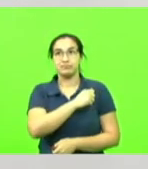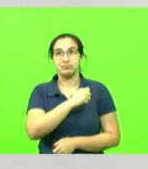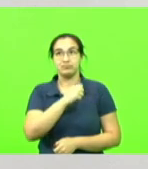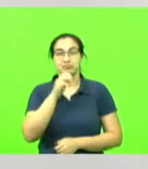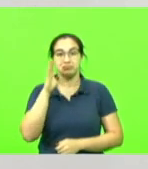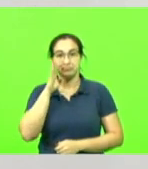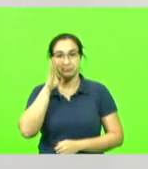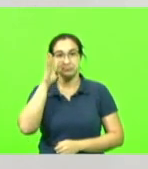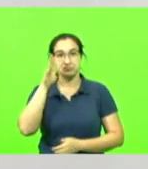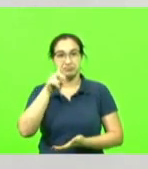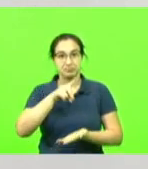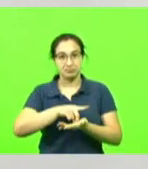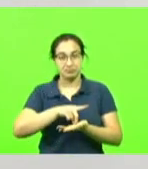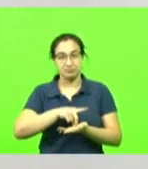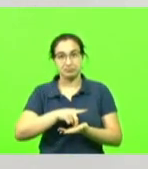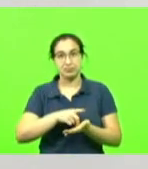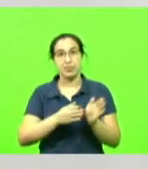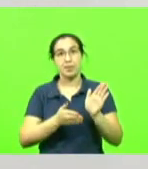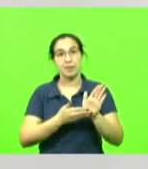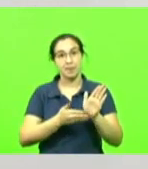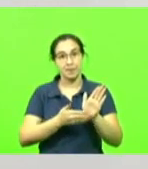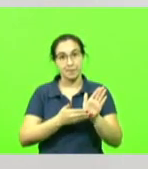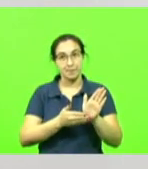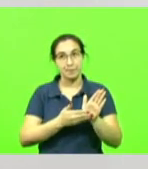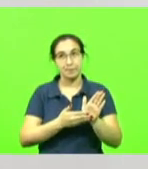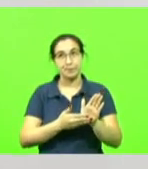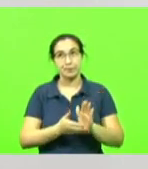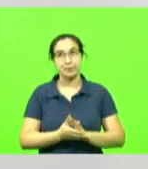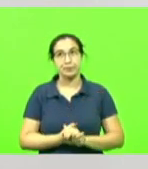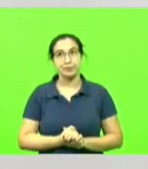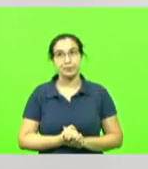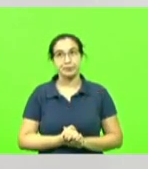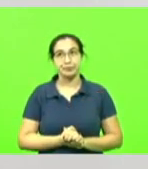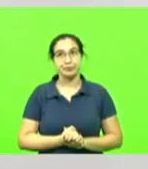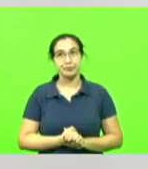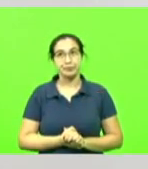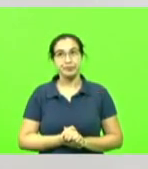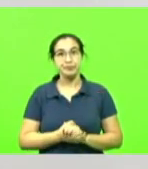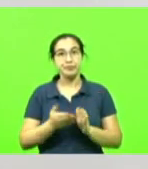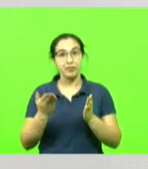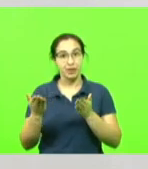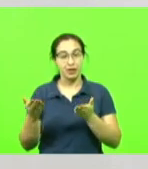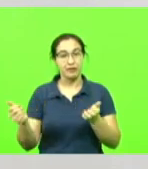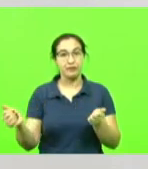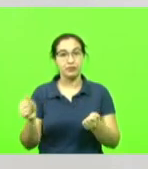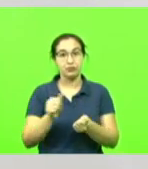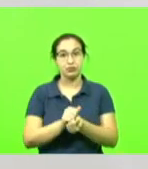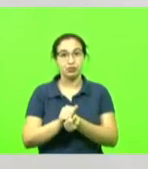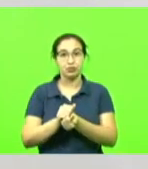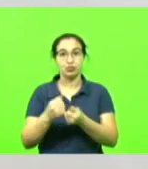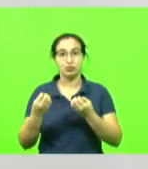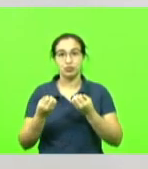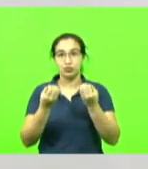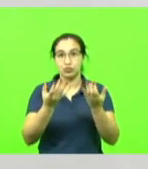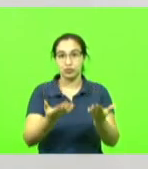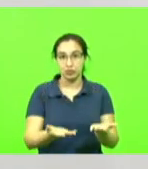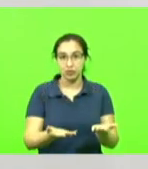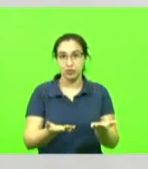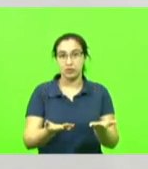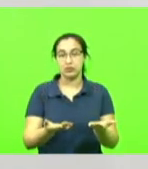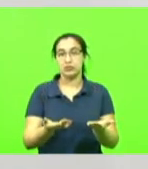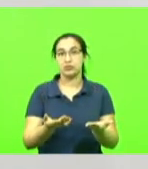Essa é a proposta. Esse é o pacote que veio juntamente com a medida vertical,